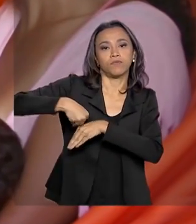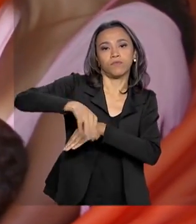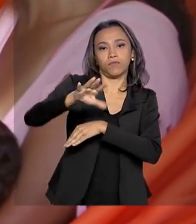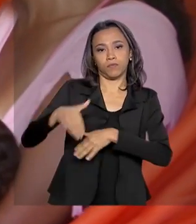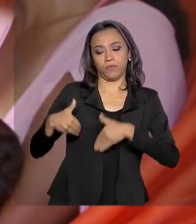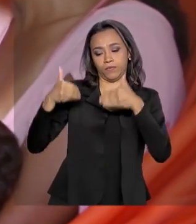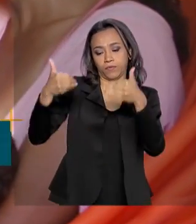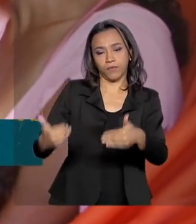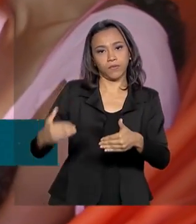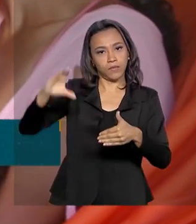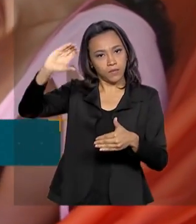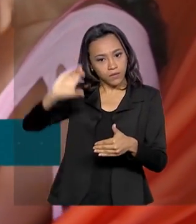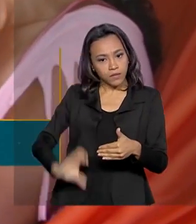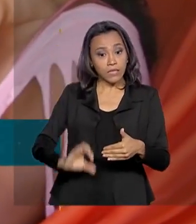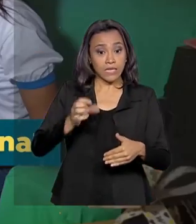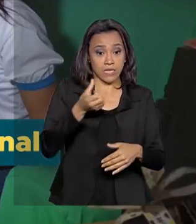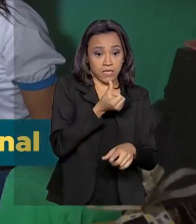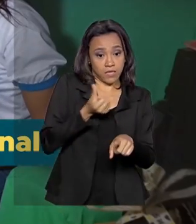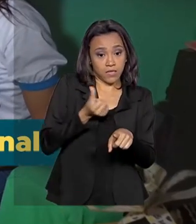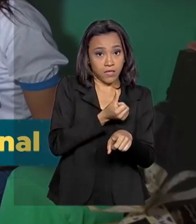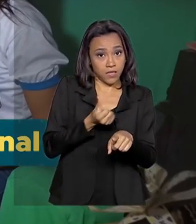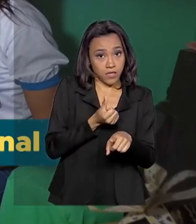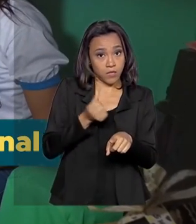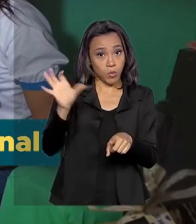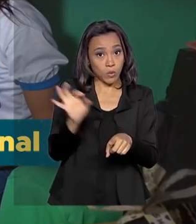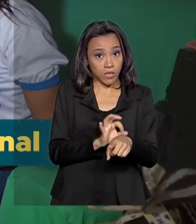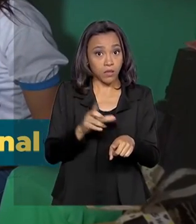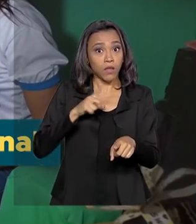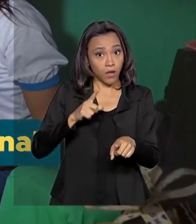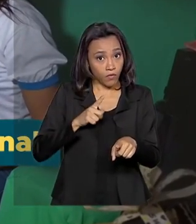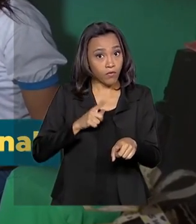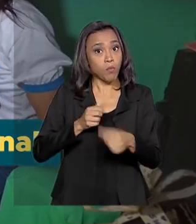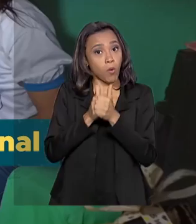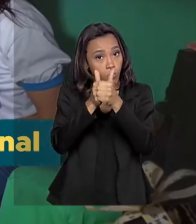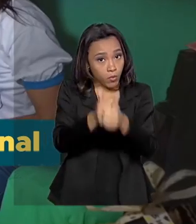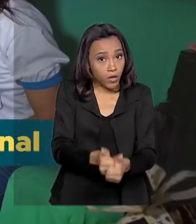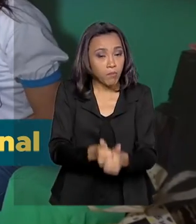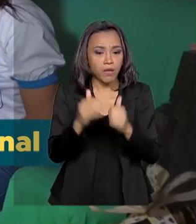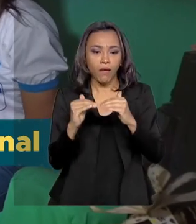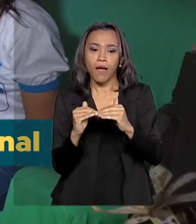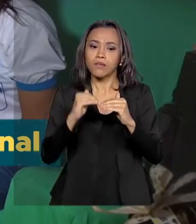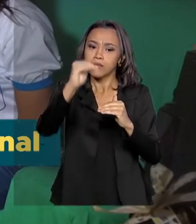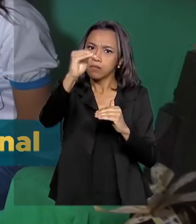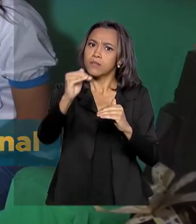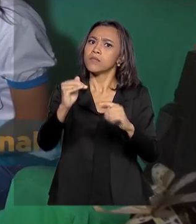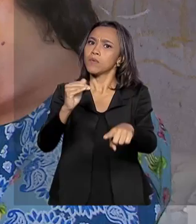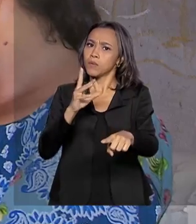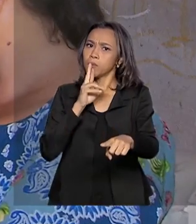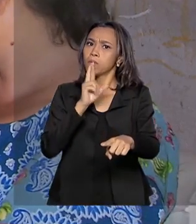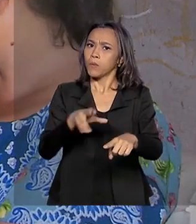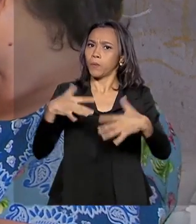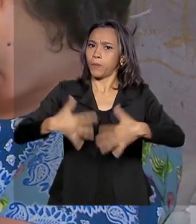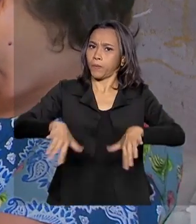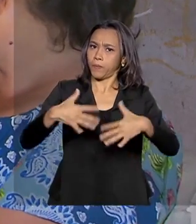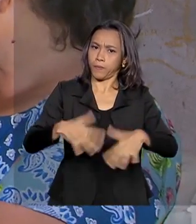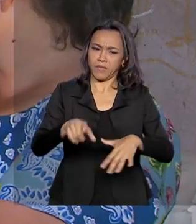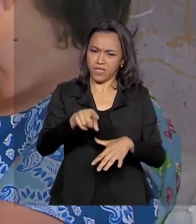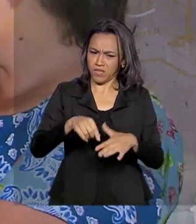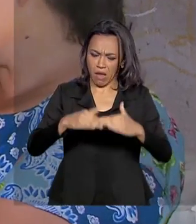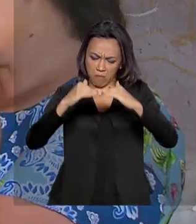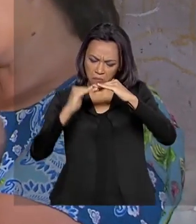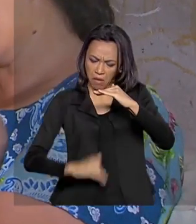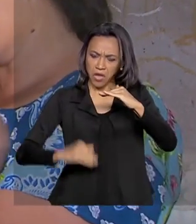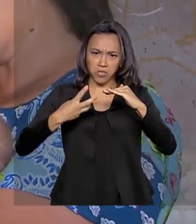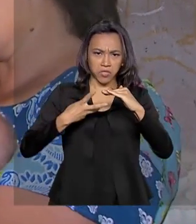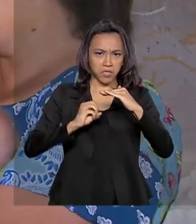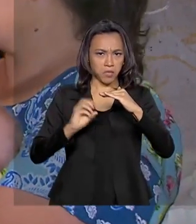76% dos municípios tiveram percentual de acompanhamento acima do resultado nacional e nenhum ficou abaixo